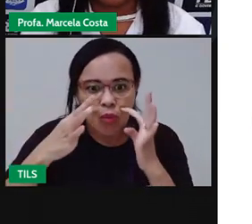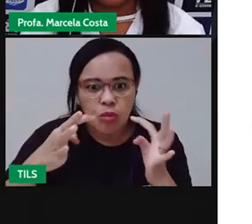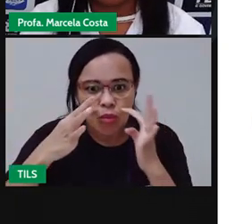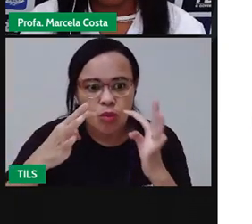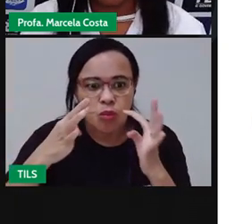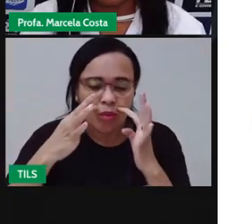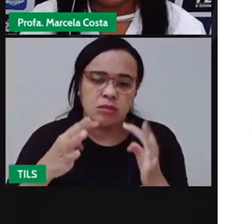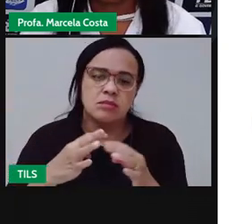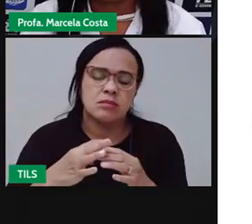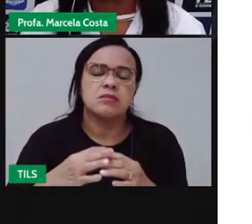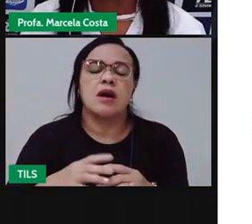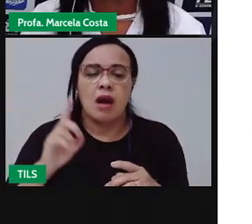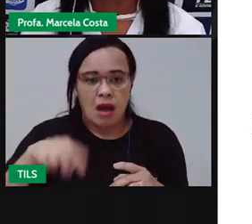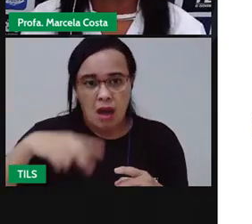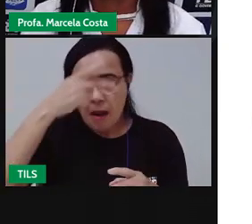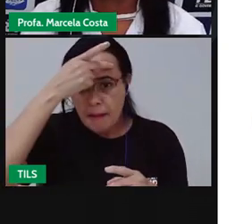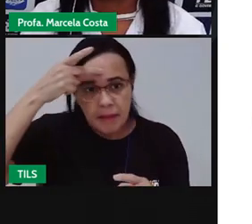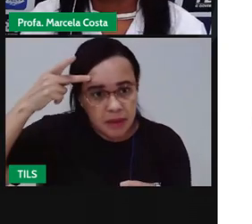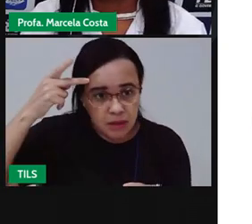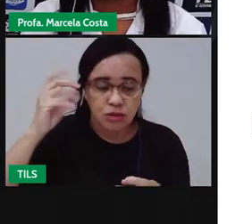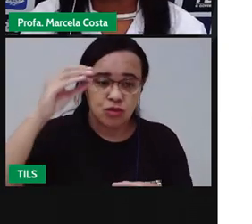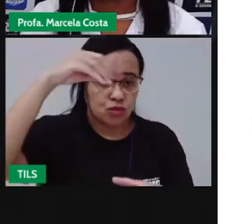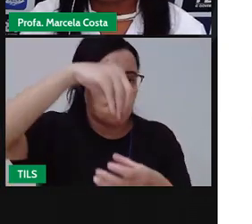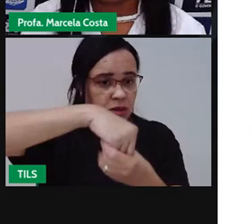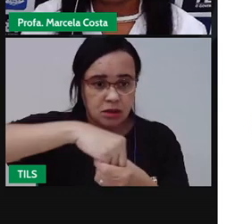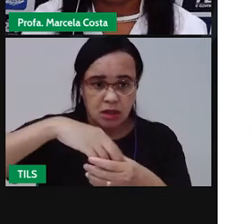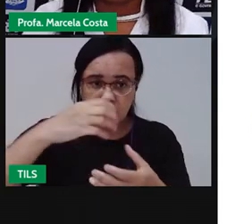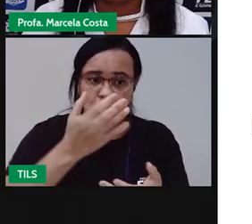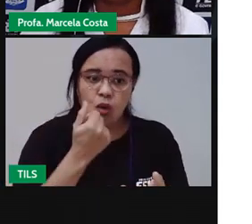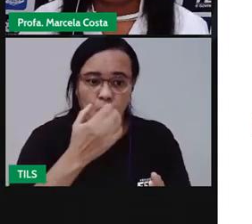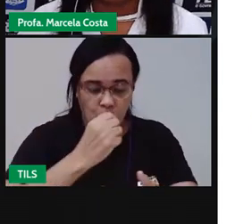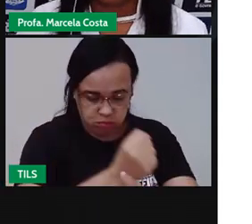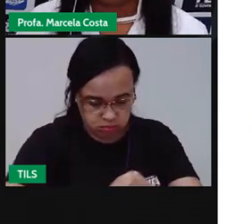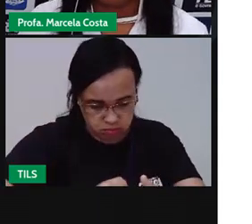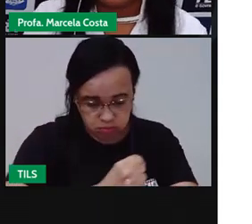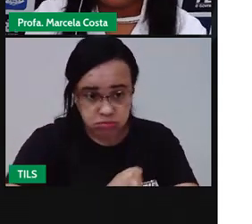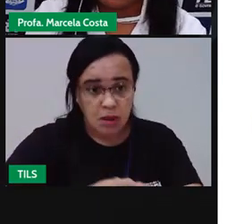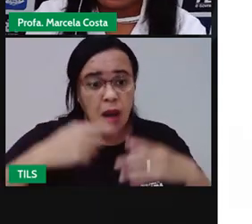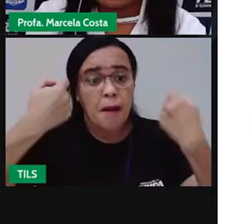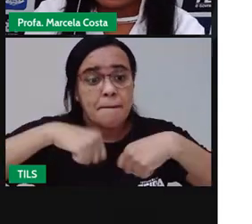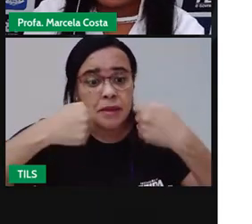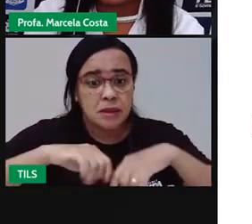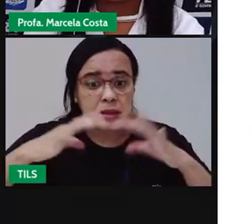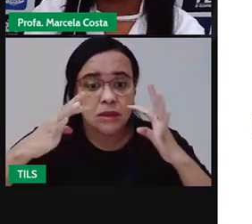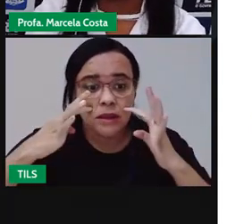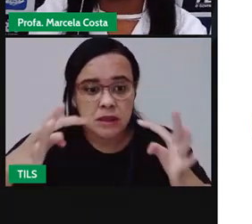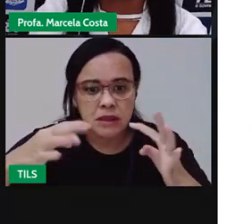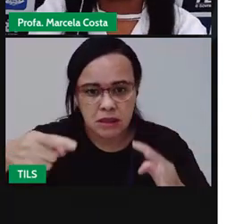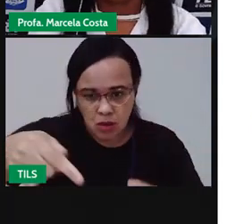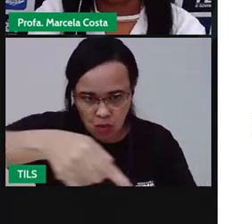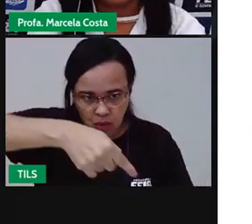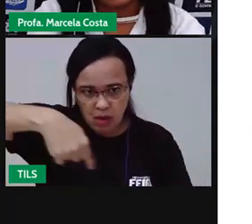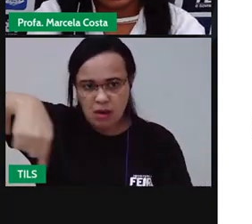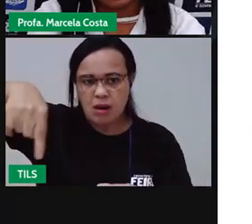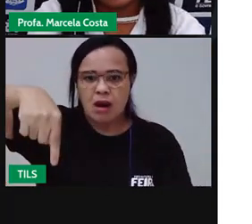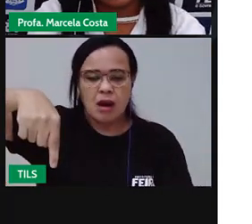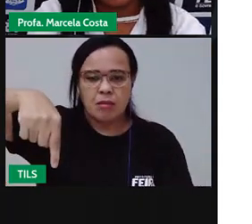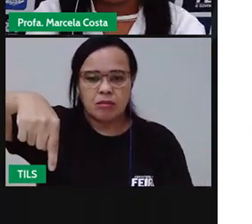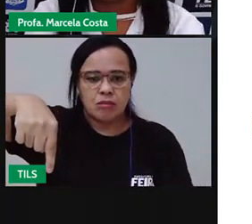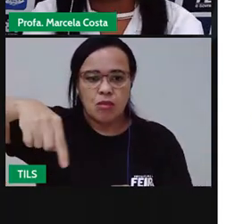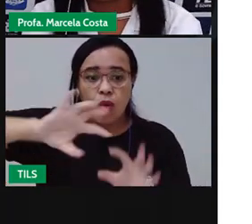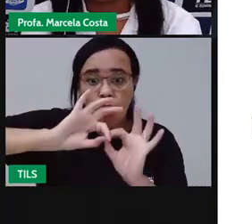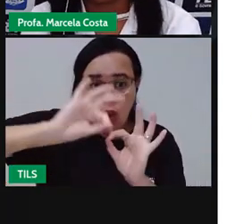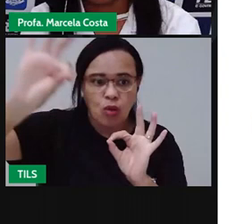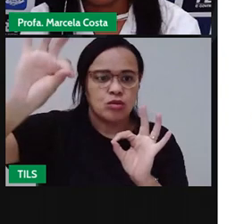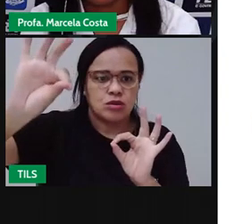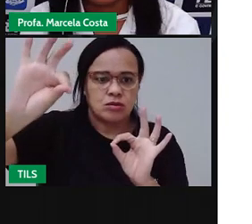cabo virado para o lado de fora. E também, deixar fora do alcance das crianças objetos cortantes,